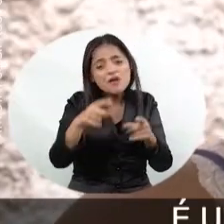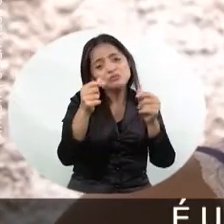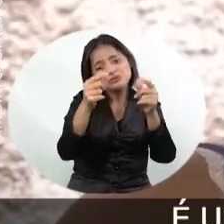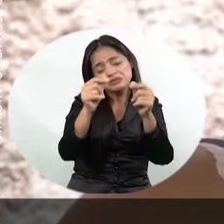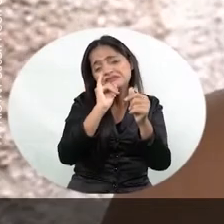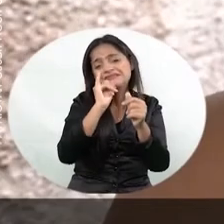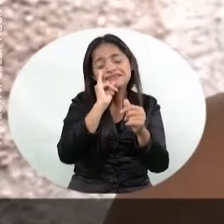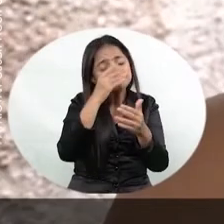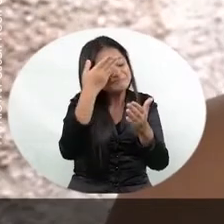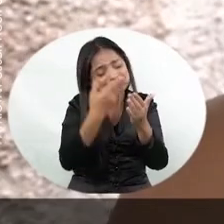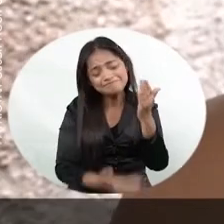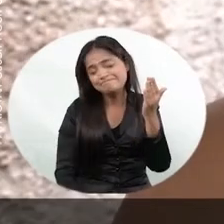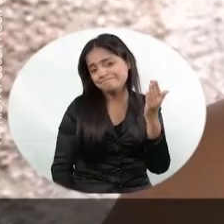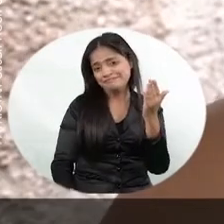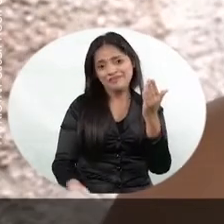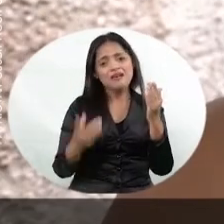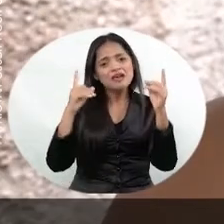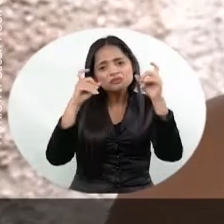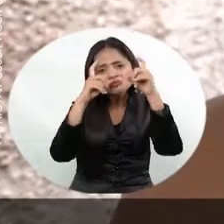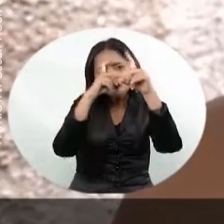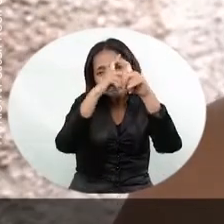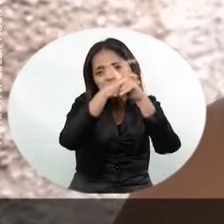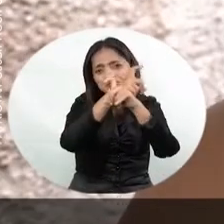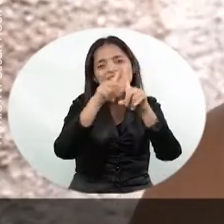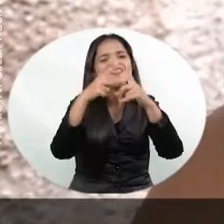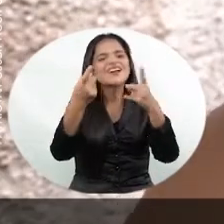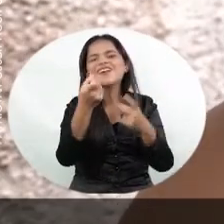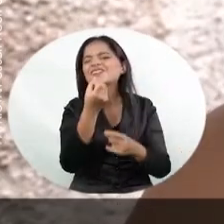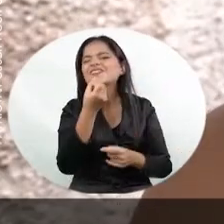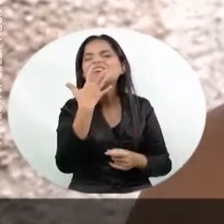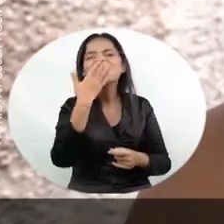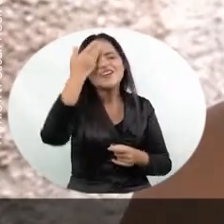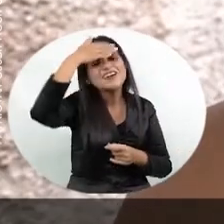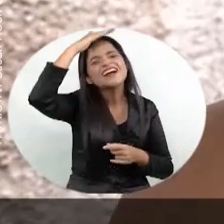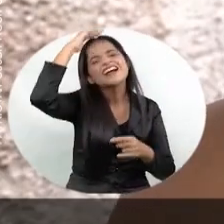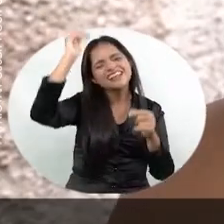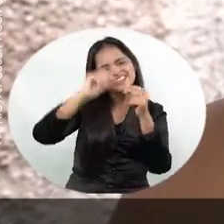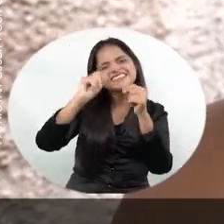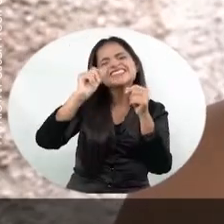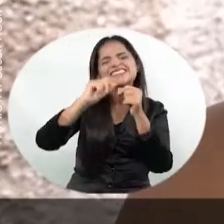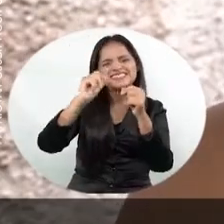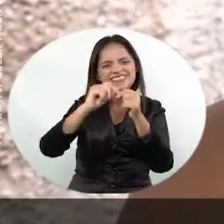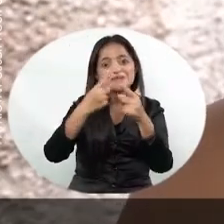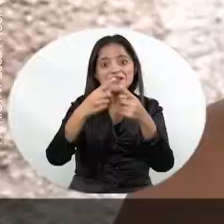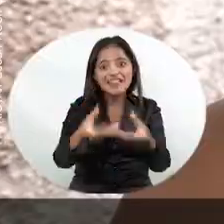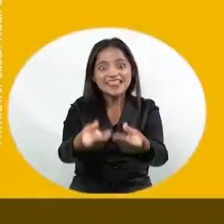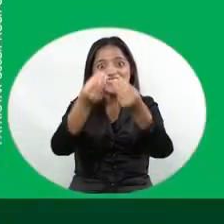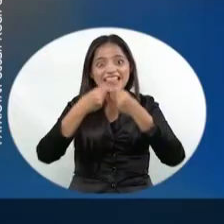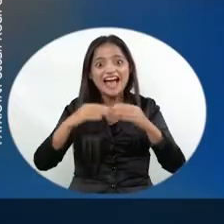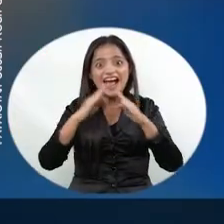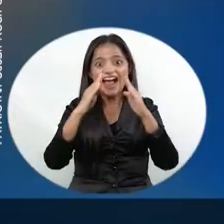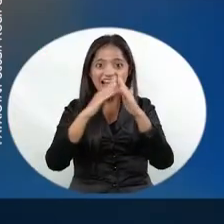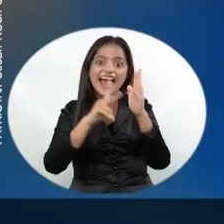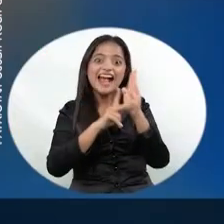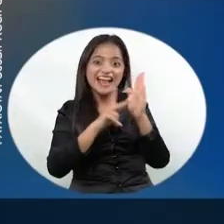não volta, né? Então, é muito bom mesmo essa ação que eles fazem da Casa Popular.